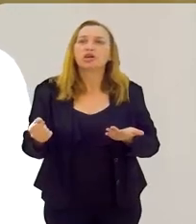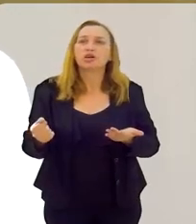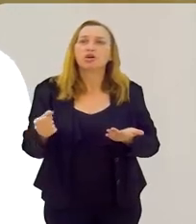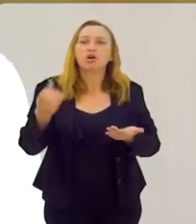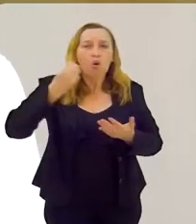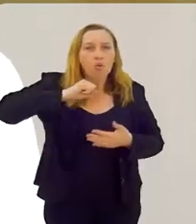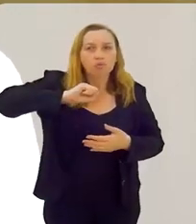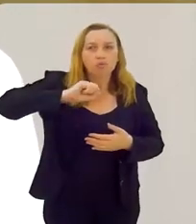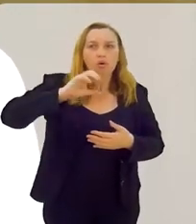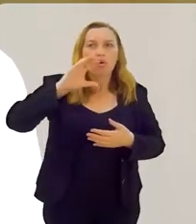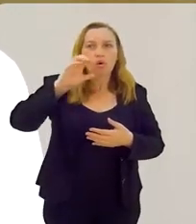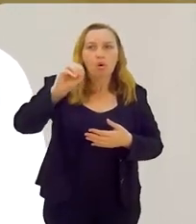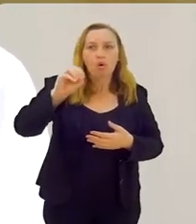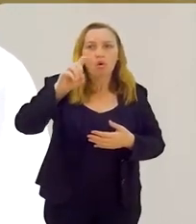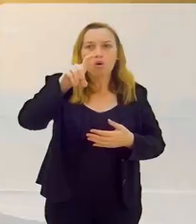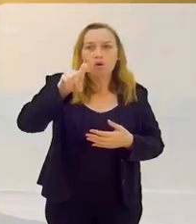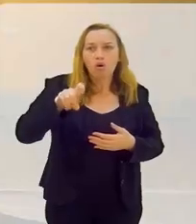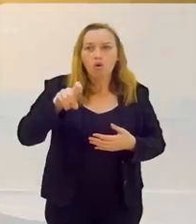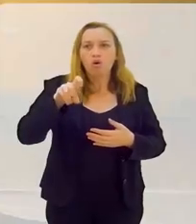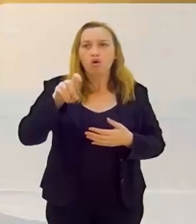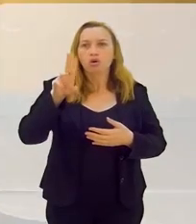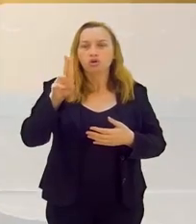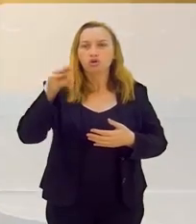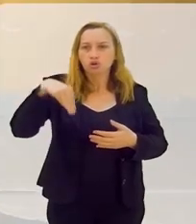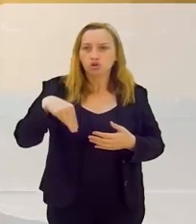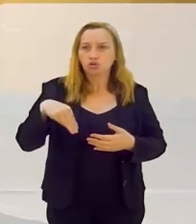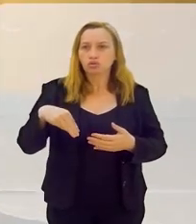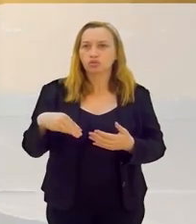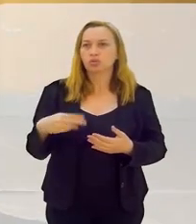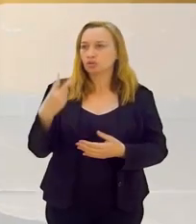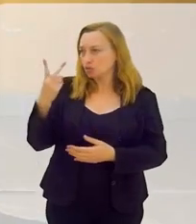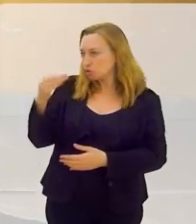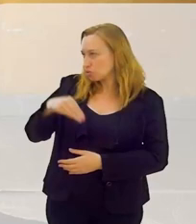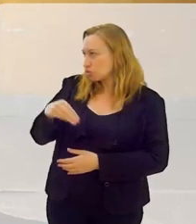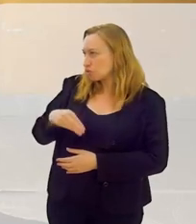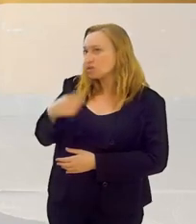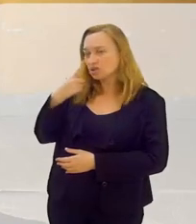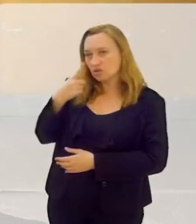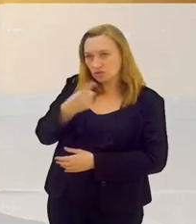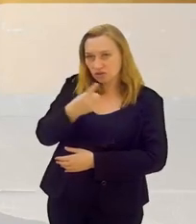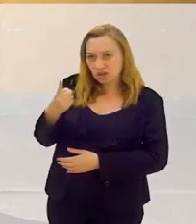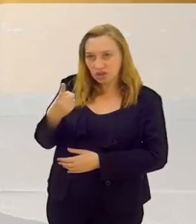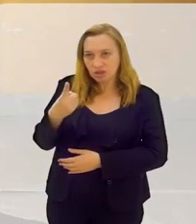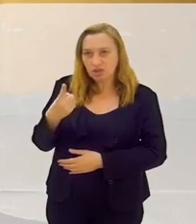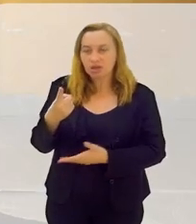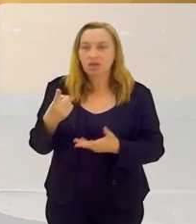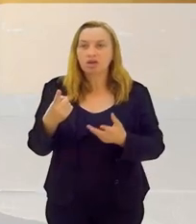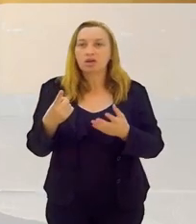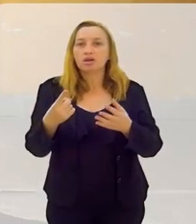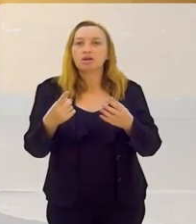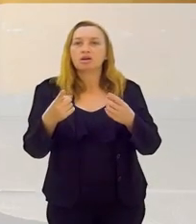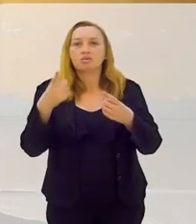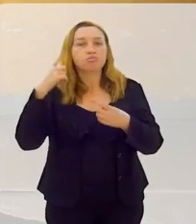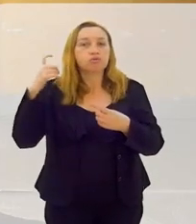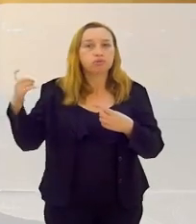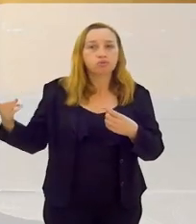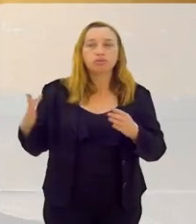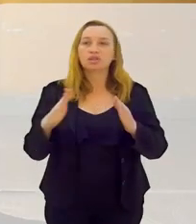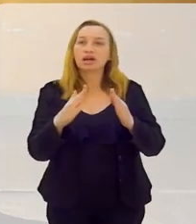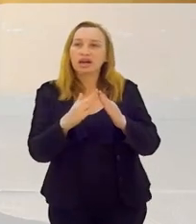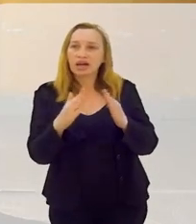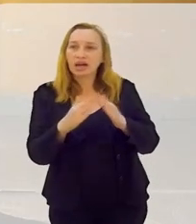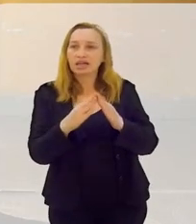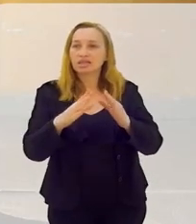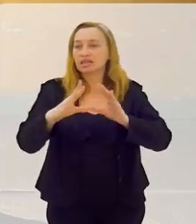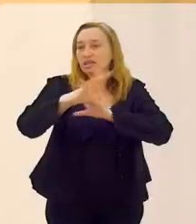Oxum pegou... Só um minutinho. Gente, é óbvio que vocês estão ouvindo aqui mil barulhos. Nós estamos aqui numa